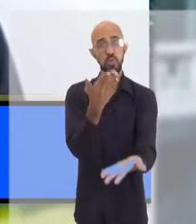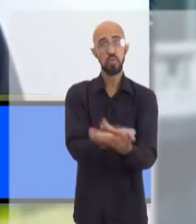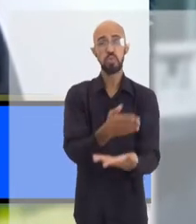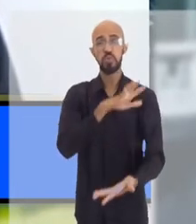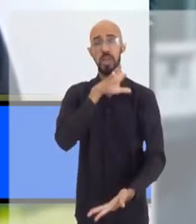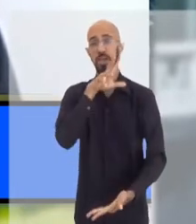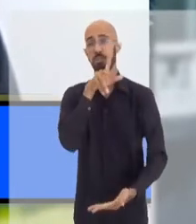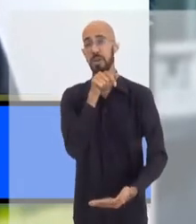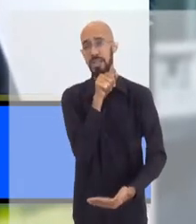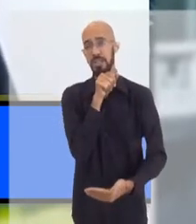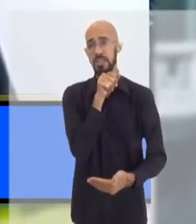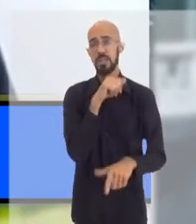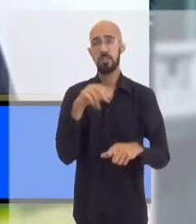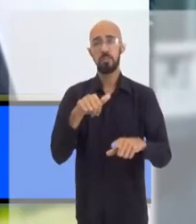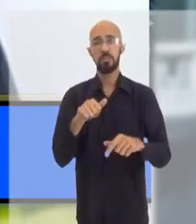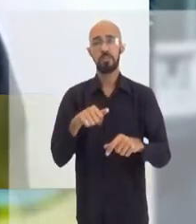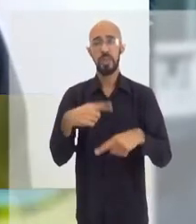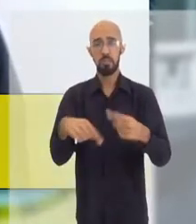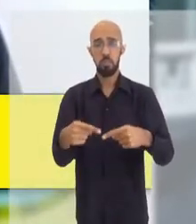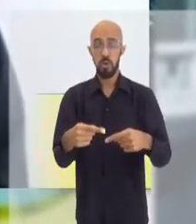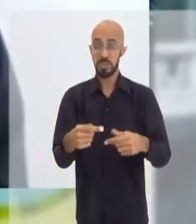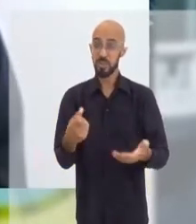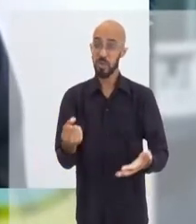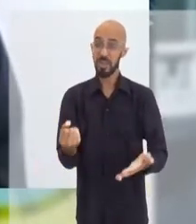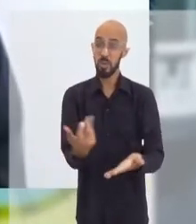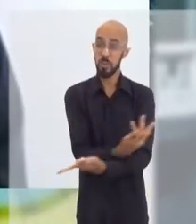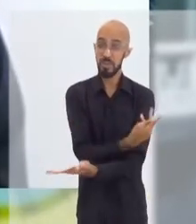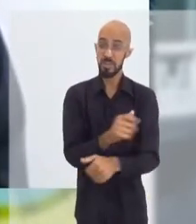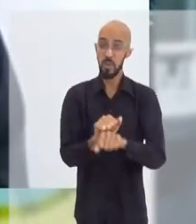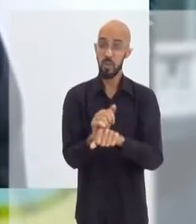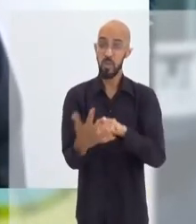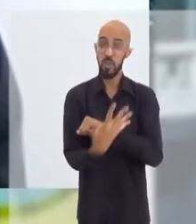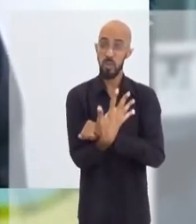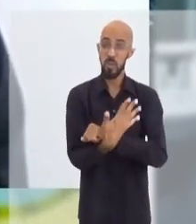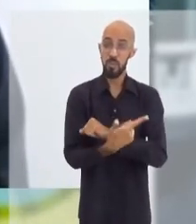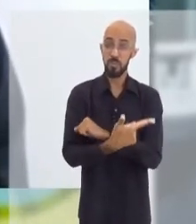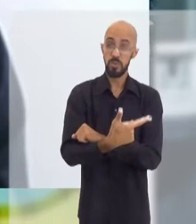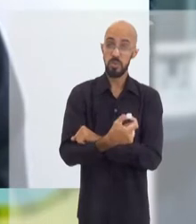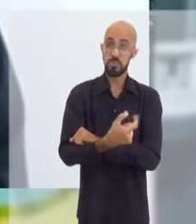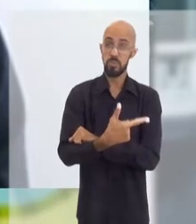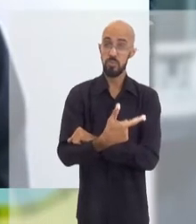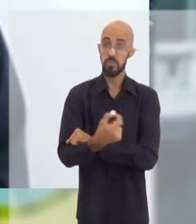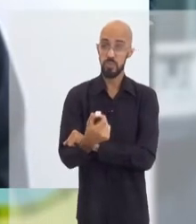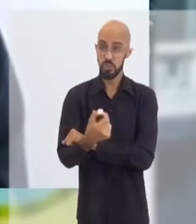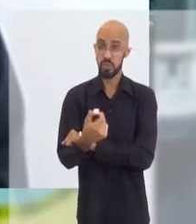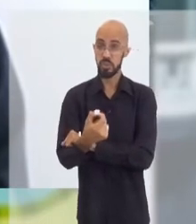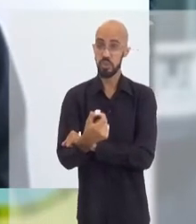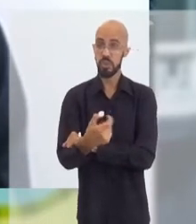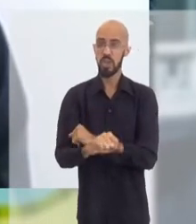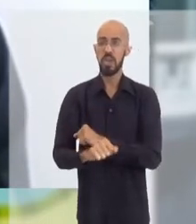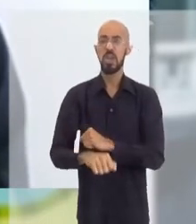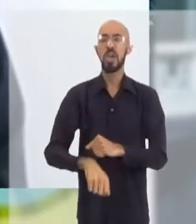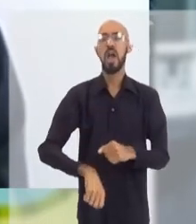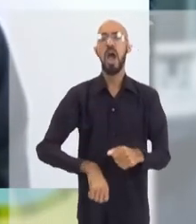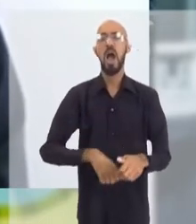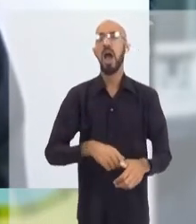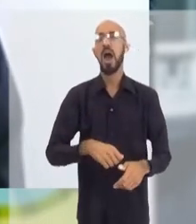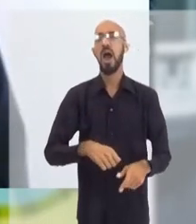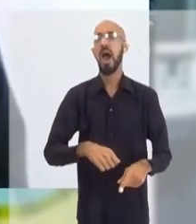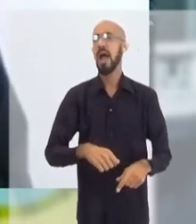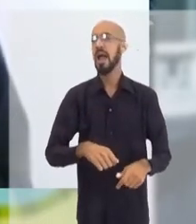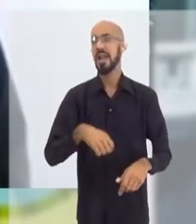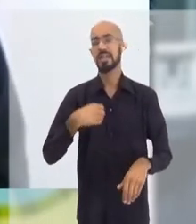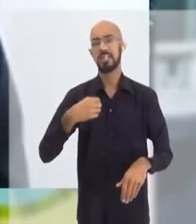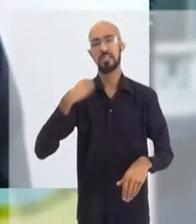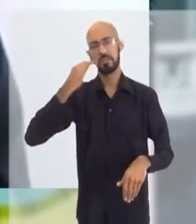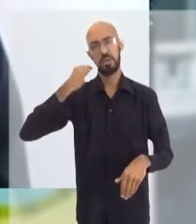e em estudos pré-clínicos. A ponto do surgimento do coronavírus em 2020, com o novo coronavírus do SARS-CoV